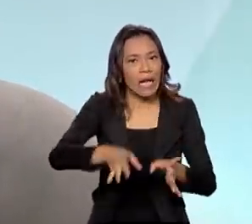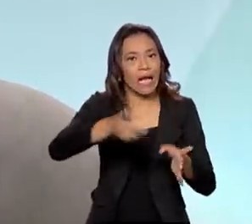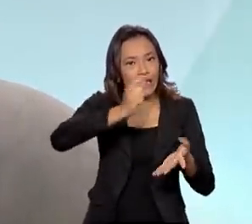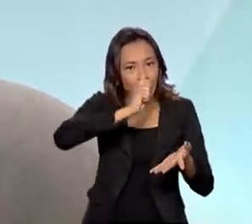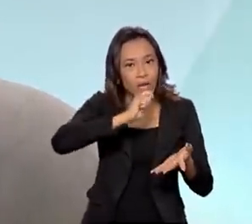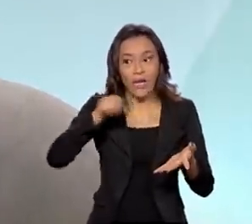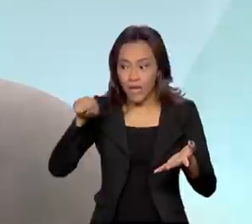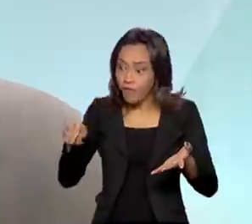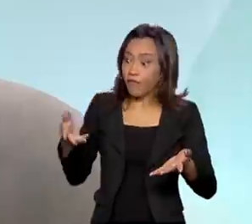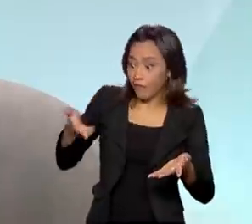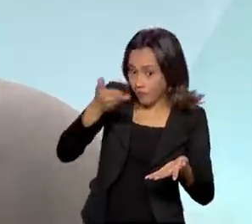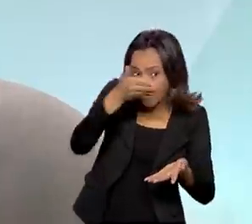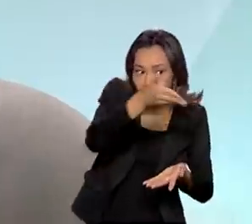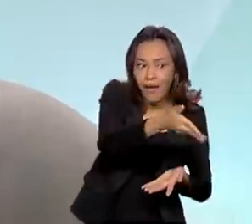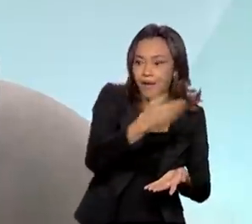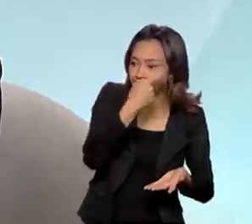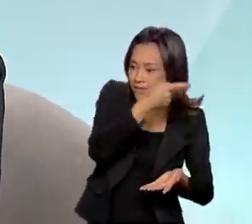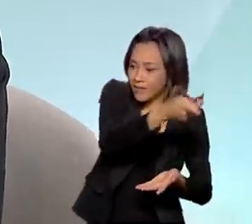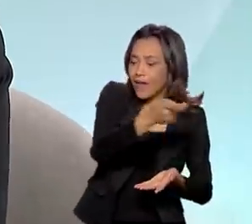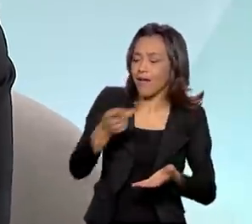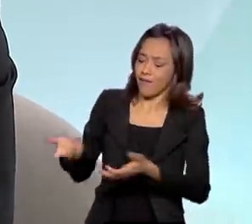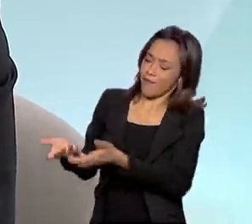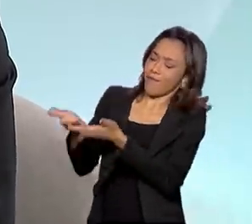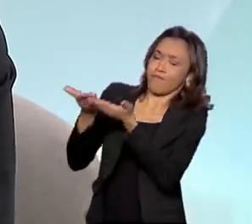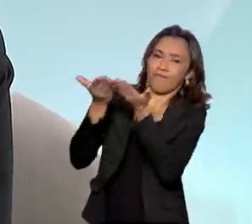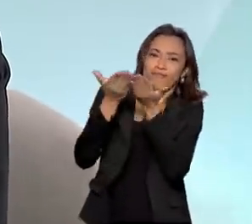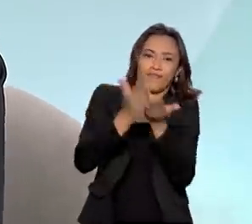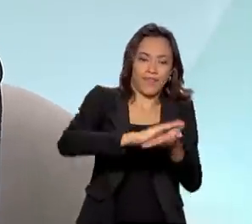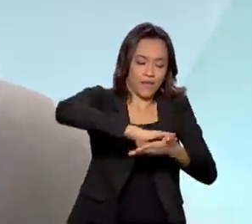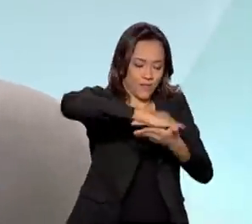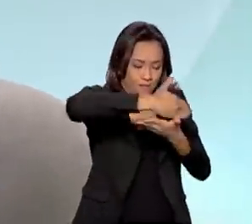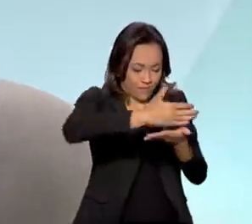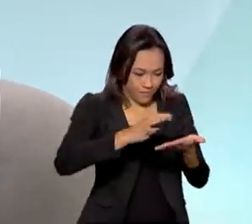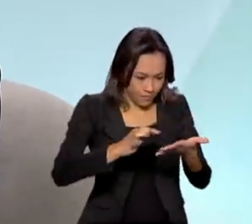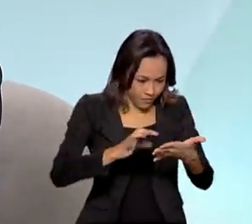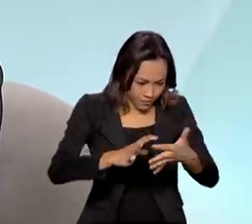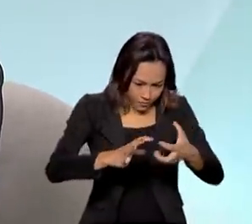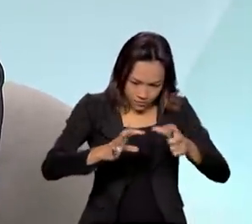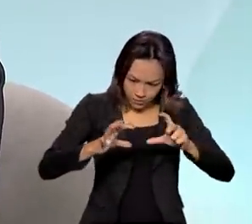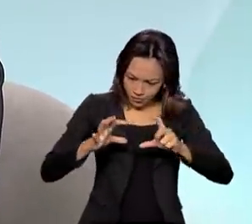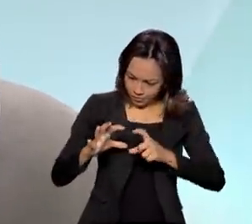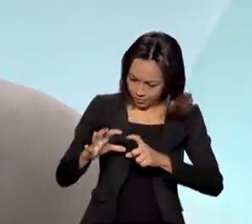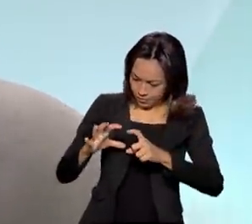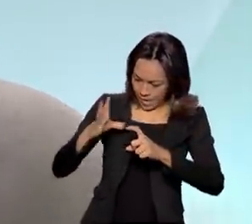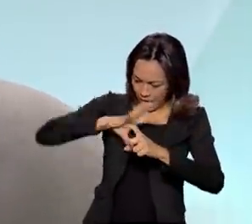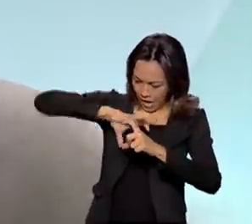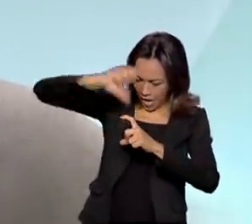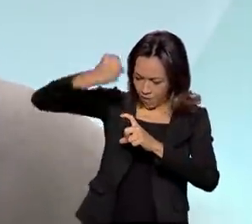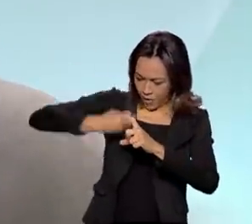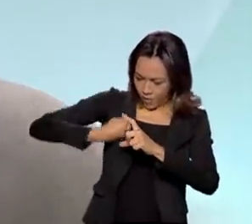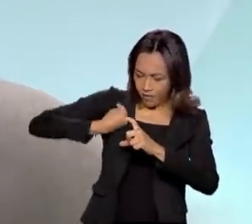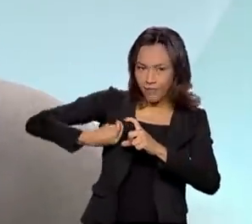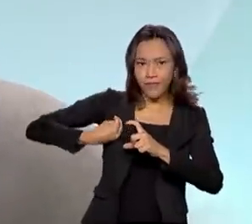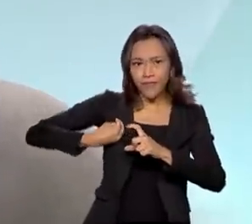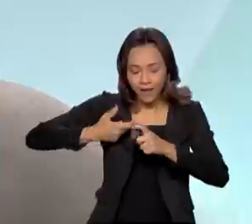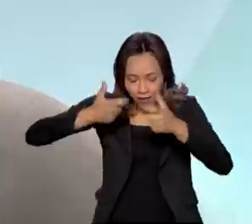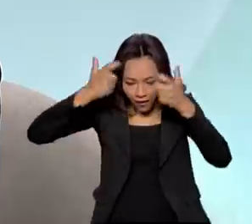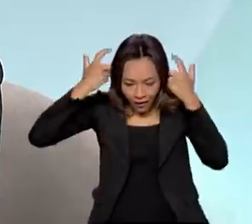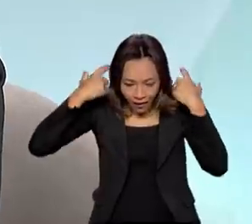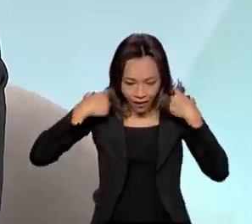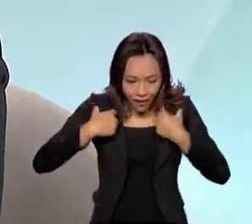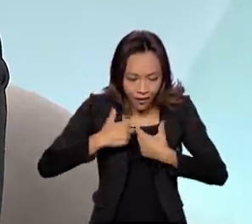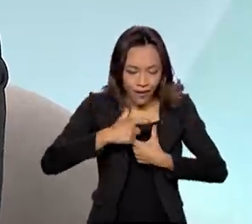pessoas entregando também uma réplica da medalha titulada Medalha de Campeões da Vida. Isso emocionou muitas pessoas, estimulou